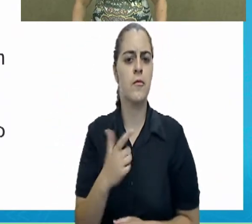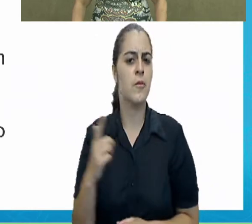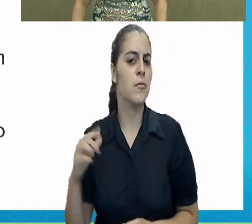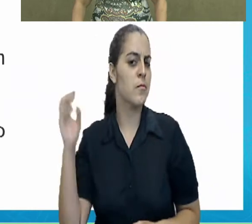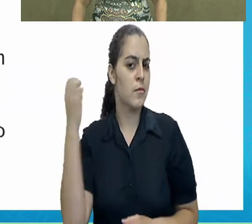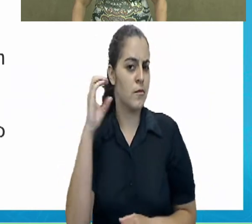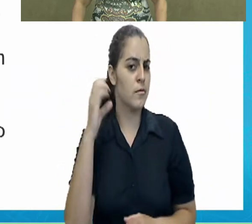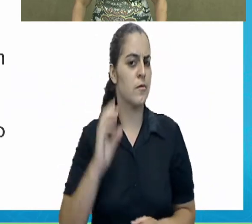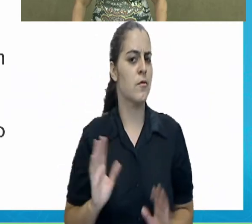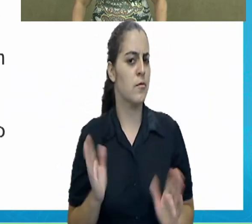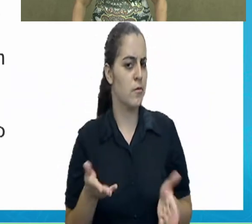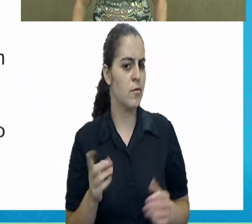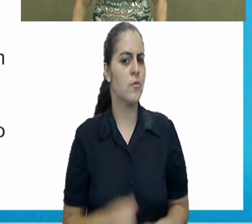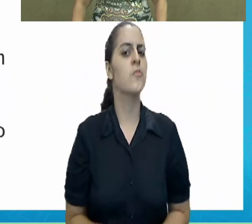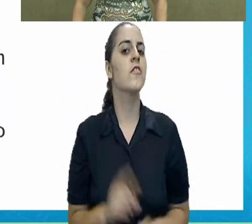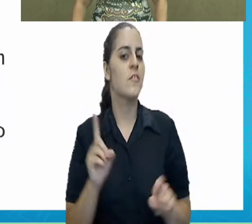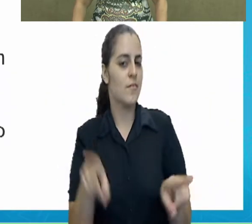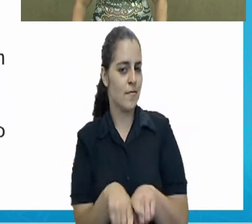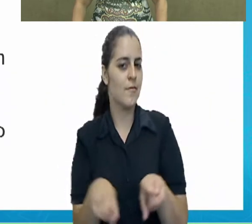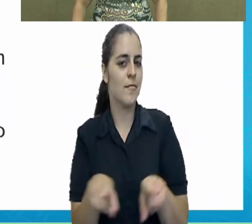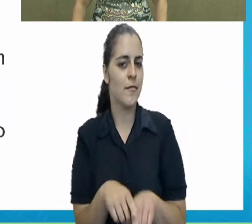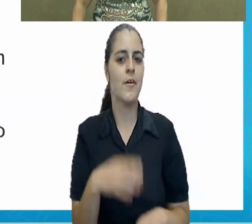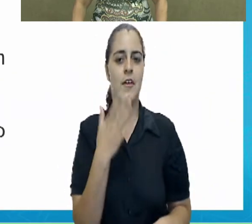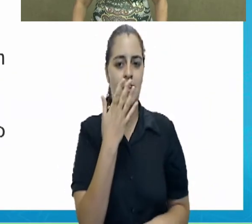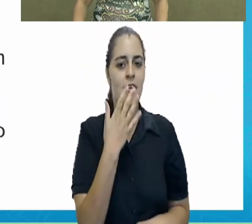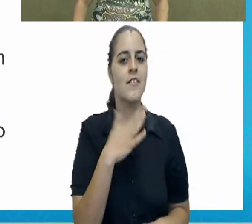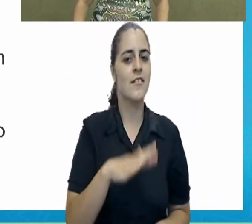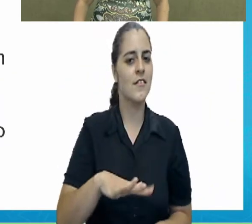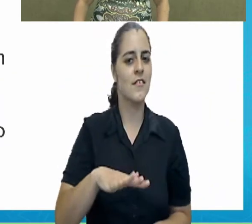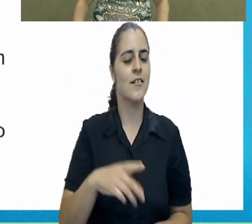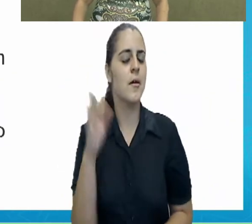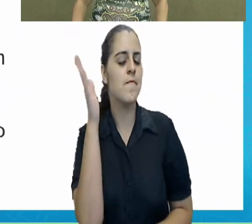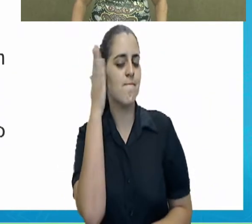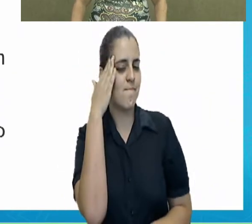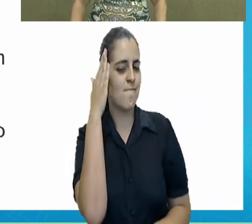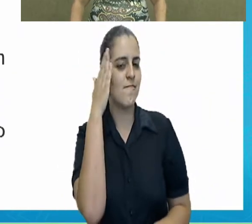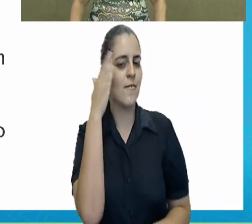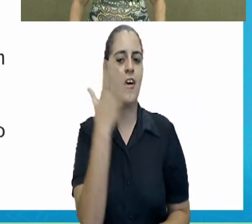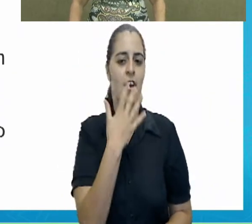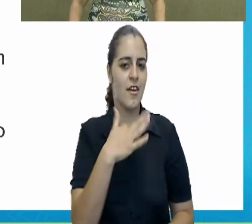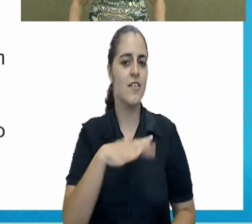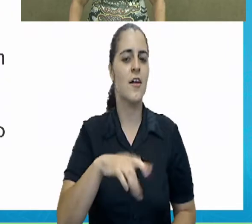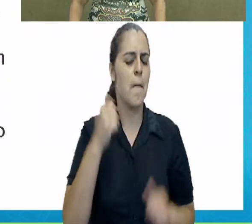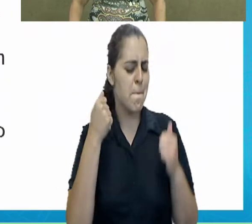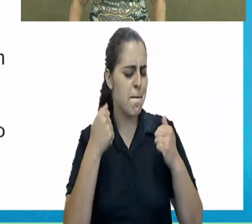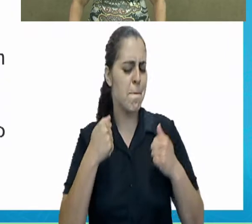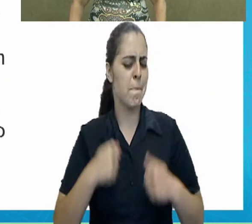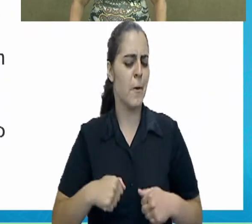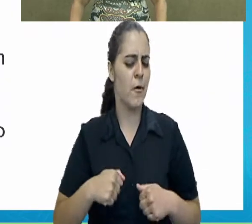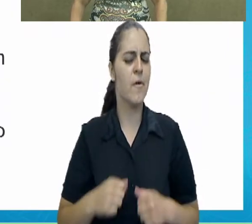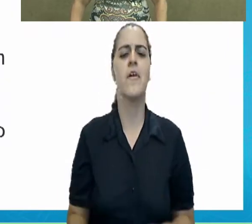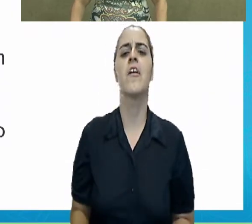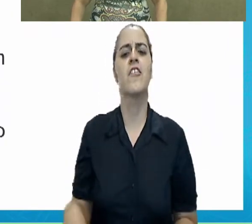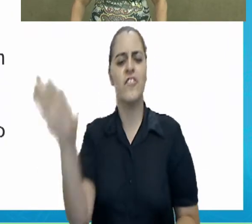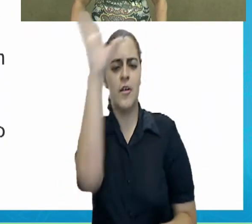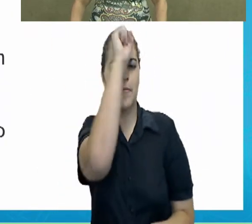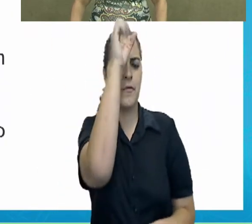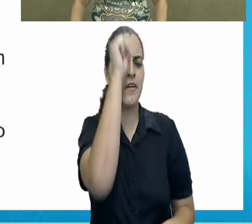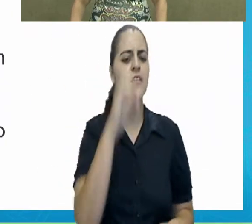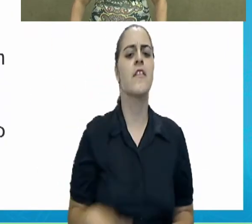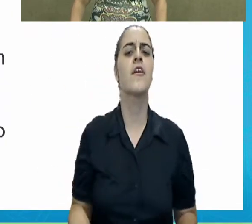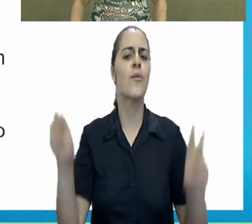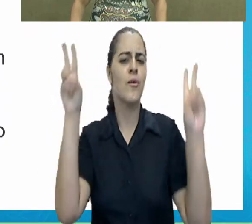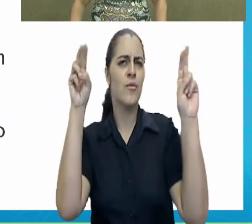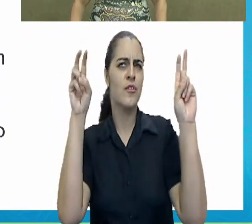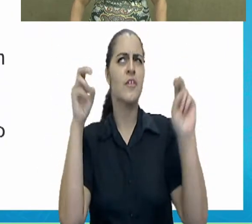ciências hoje das crianças, é claro. Sabemos que as crianças podem se envolver com temas